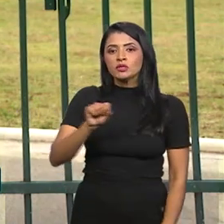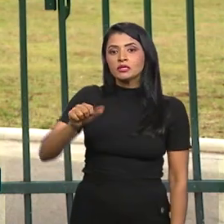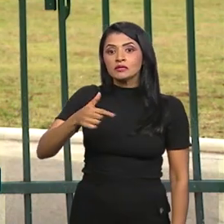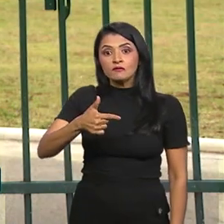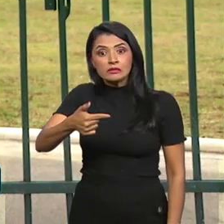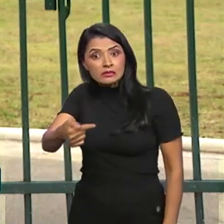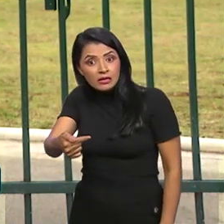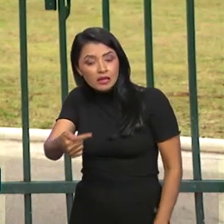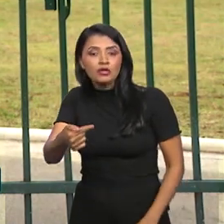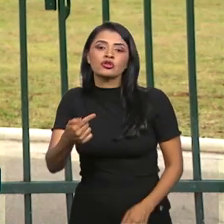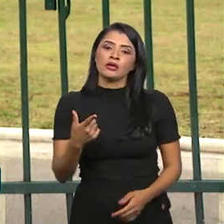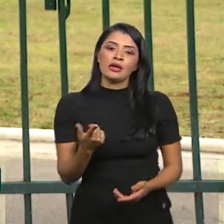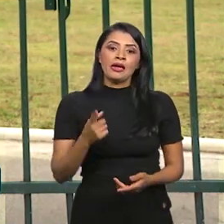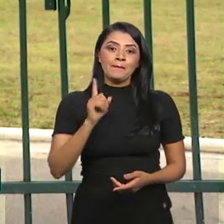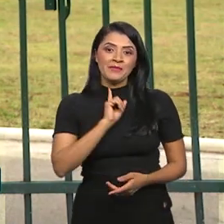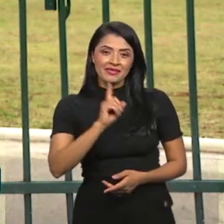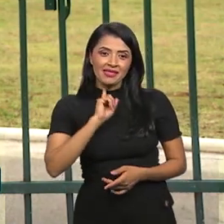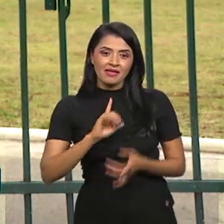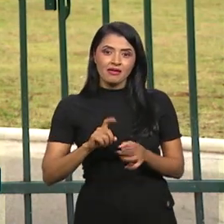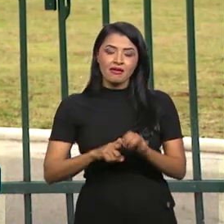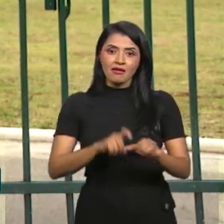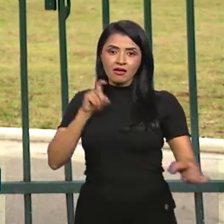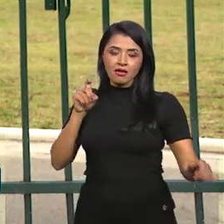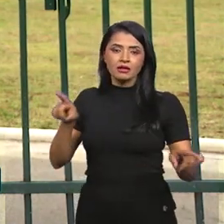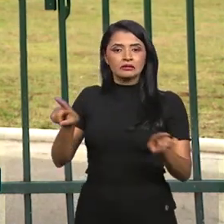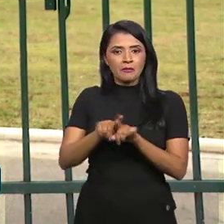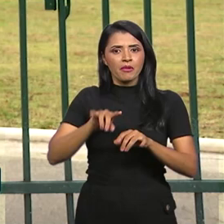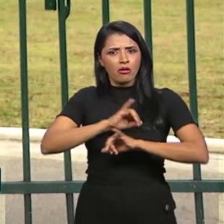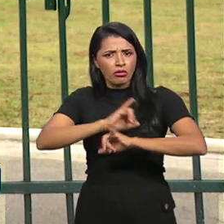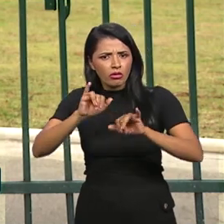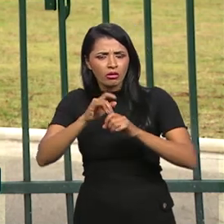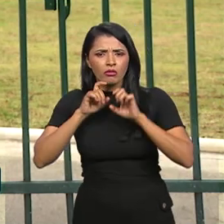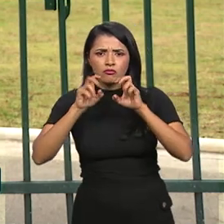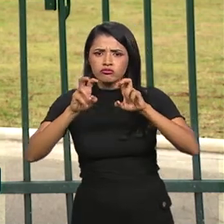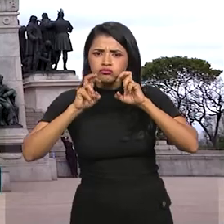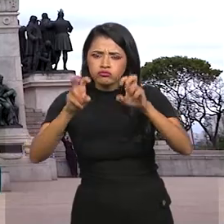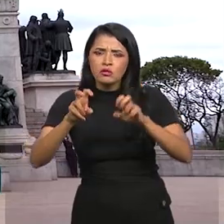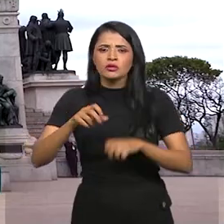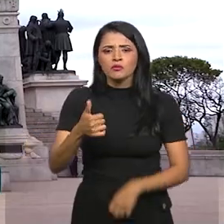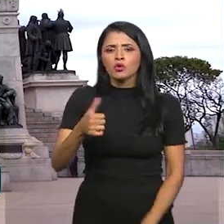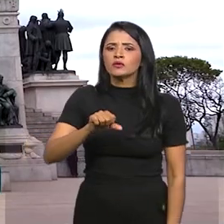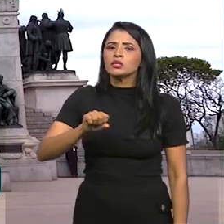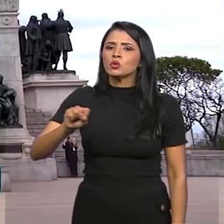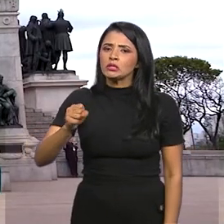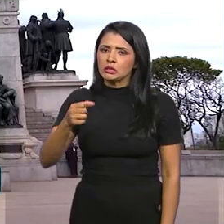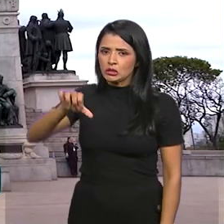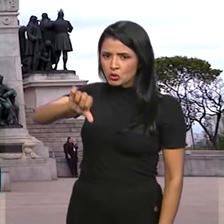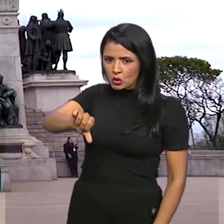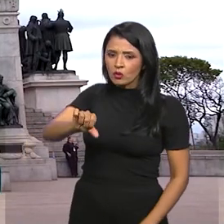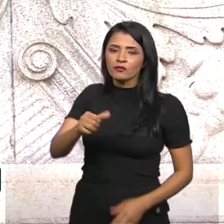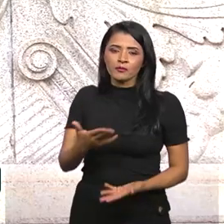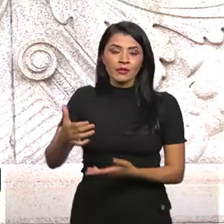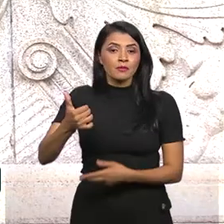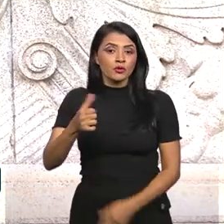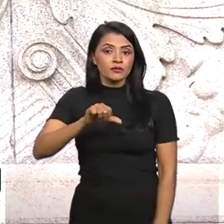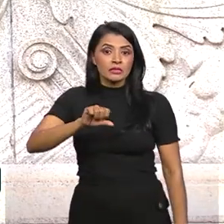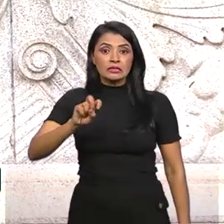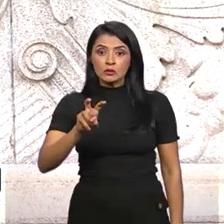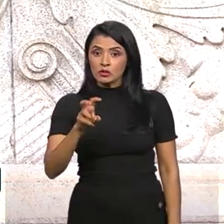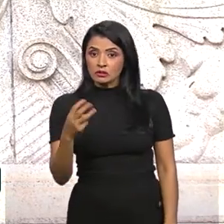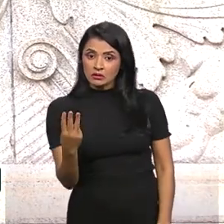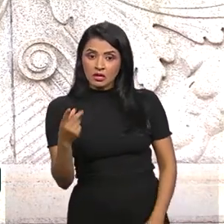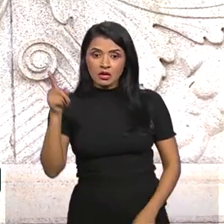da Inconfidência Mineira, da Conjuração Mineira de 1789. Em 1953, o